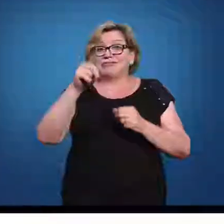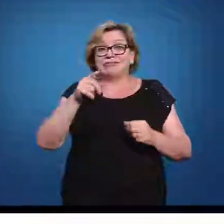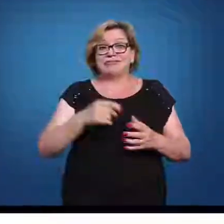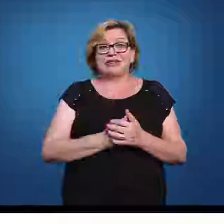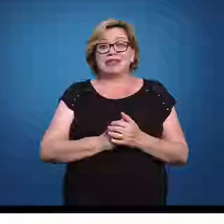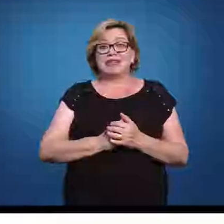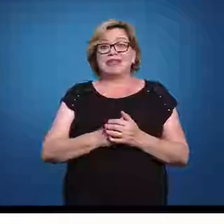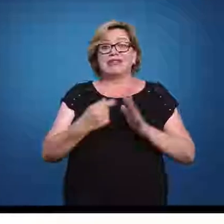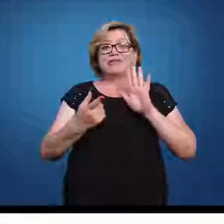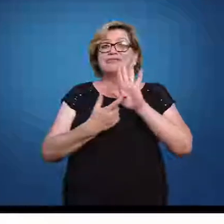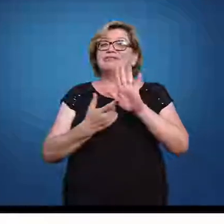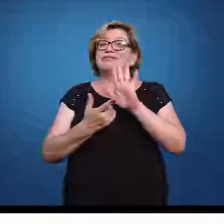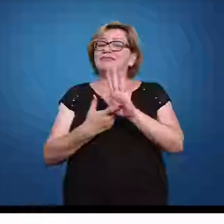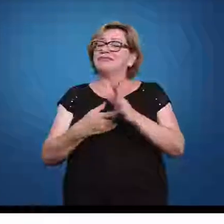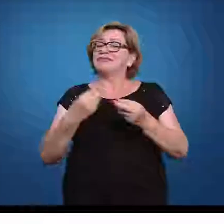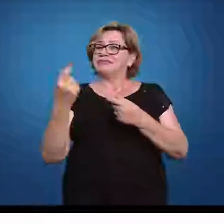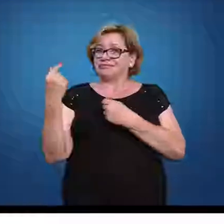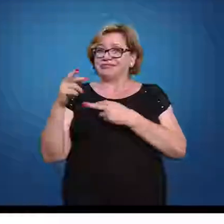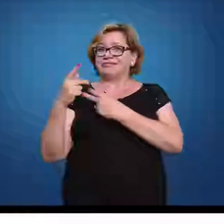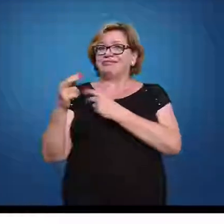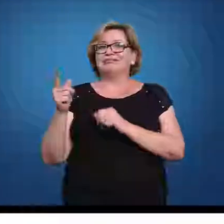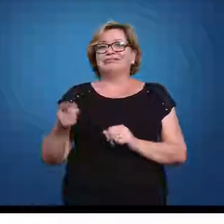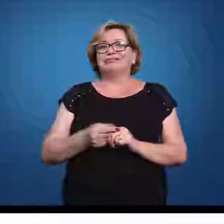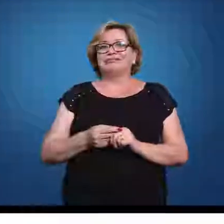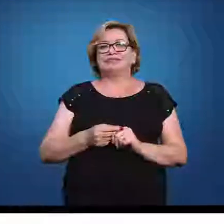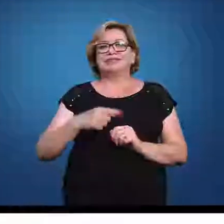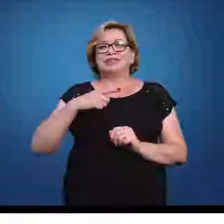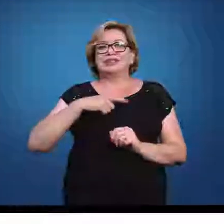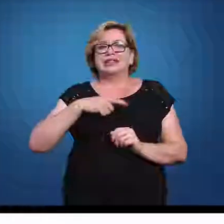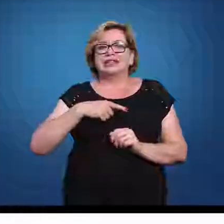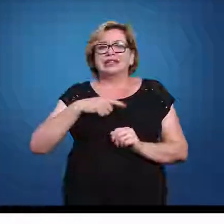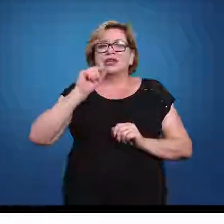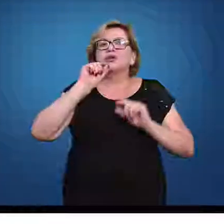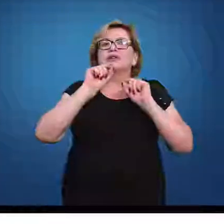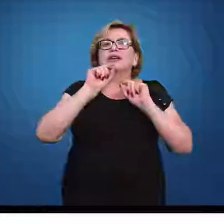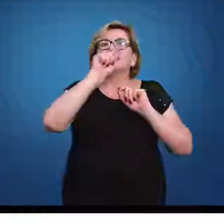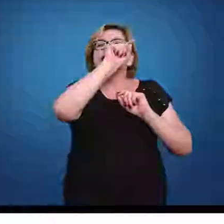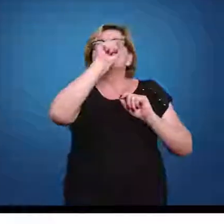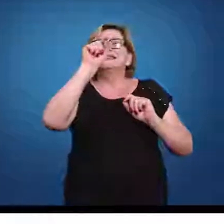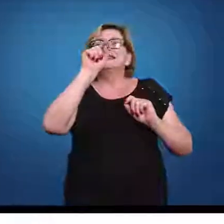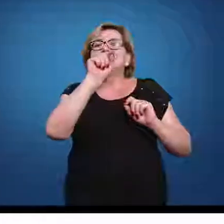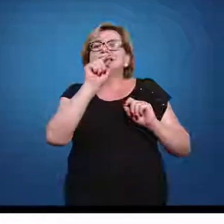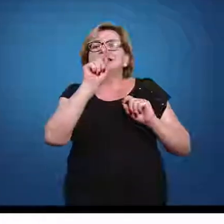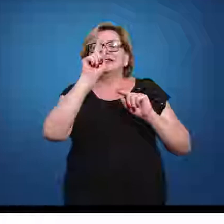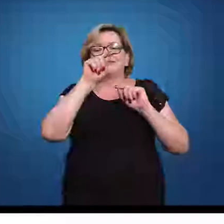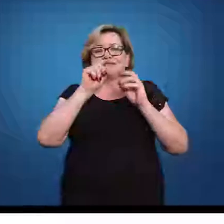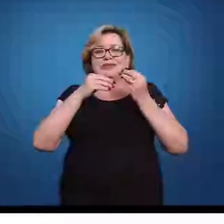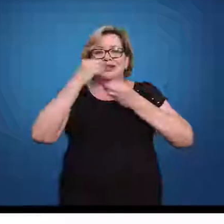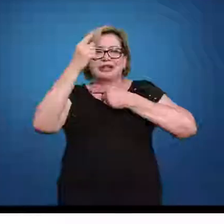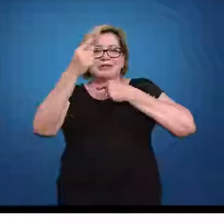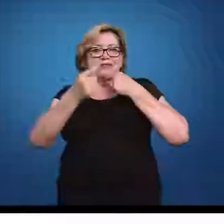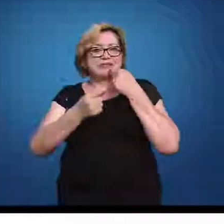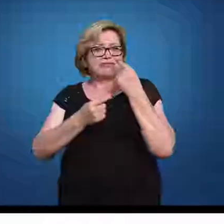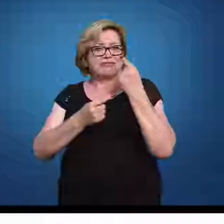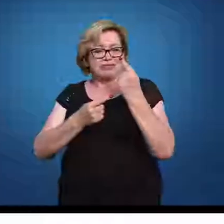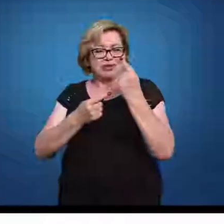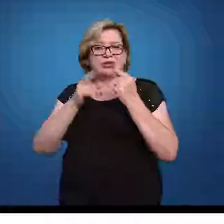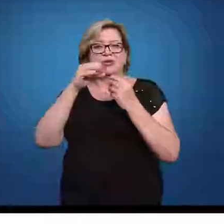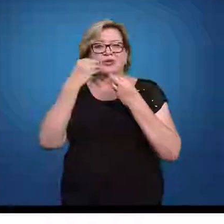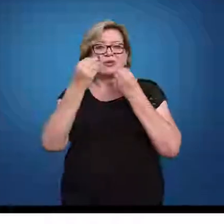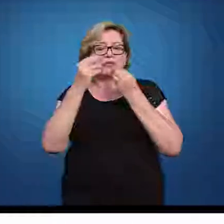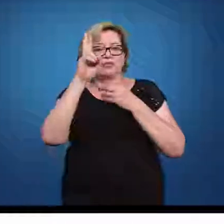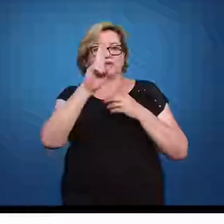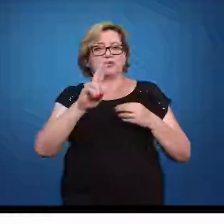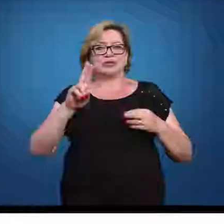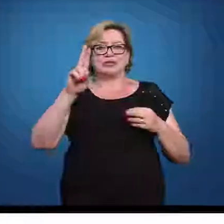dessa natureza aqui. Aqui, a gente tem o que a gente chama de Z, que é a nossa variável. Depois vocês vão ver como a gente vai utilizar esse